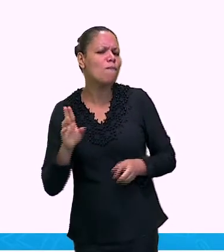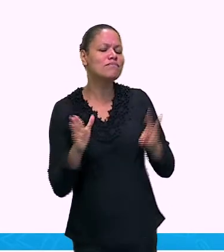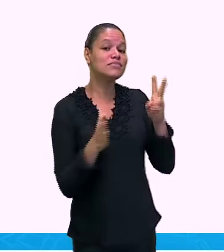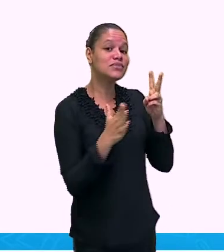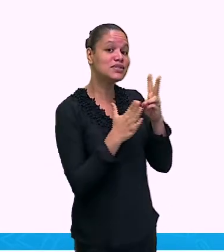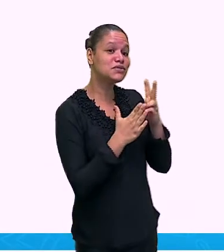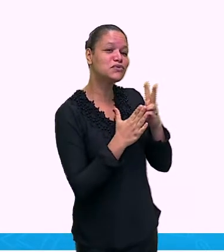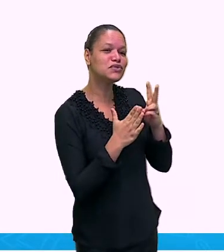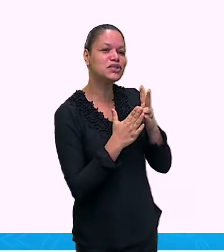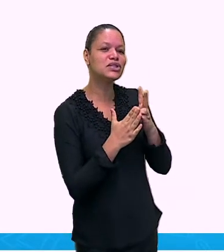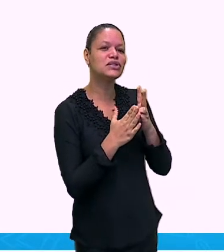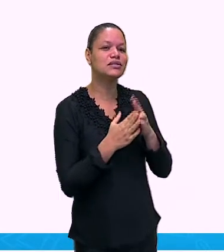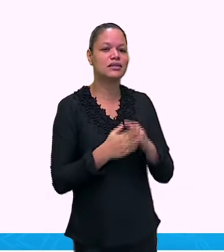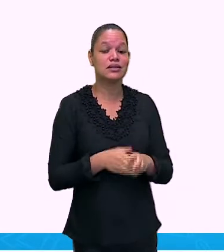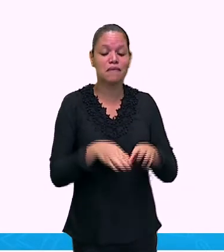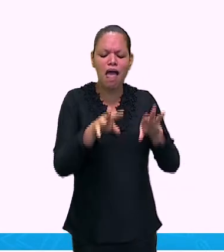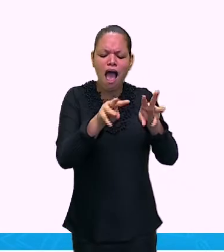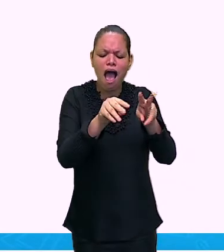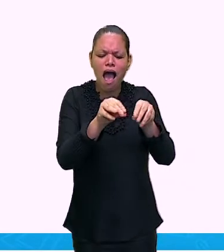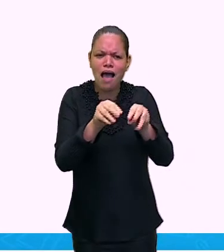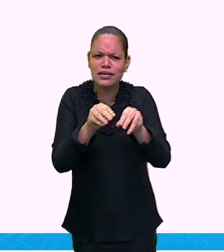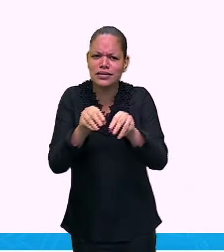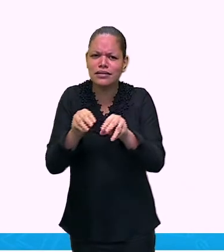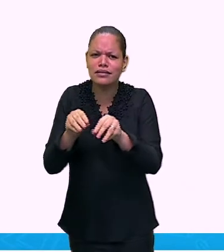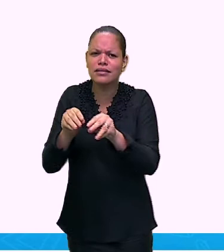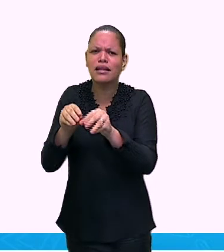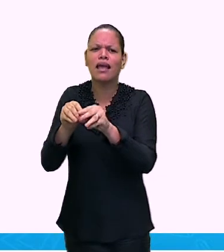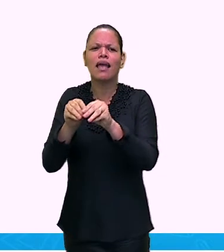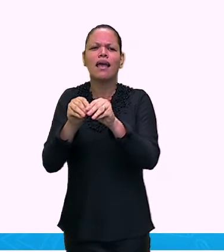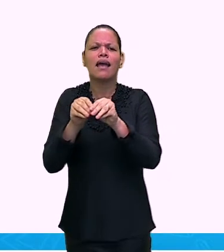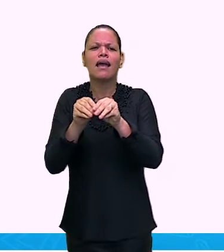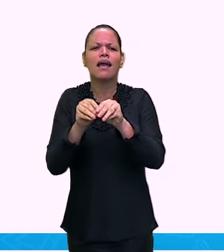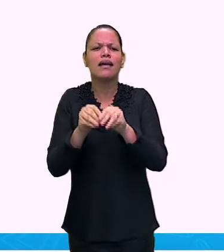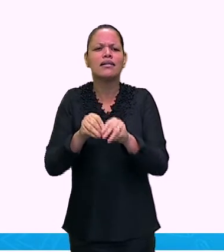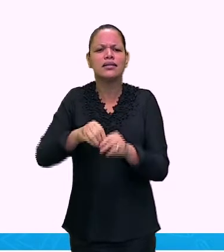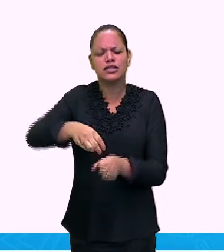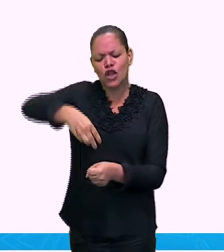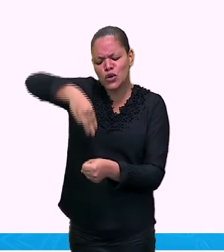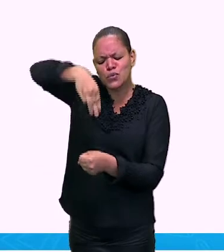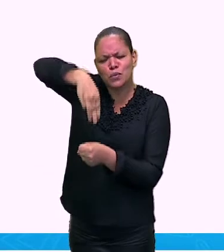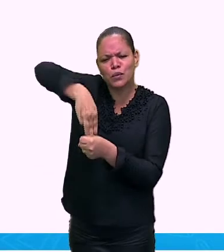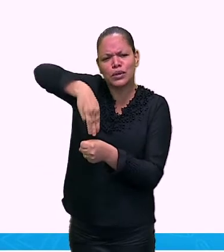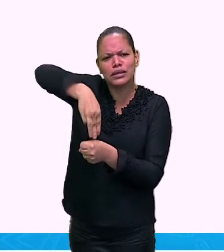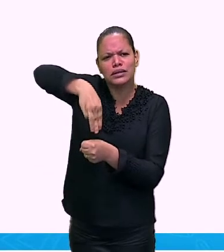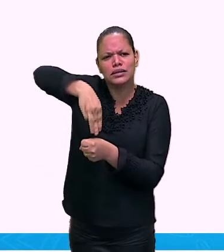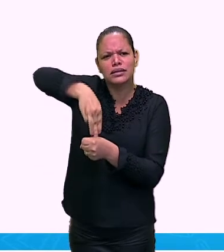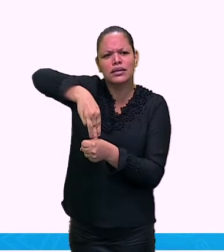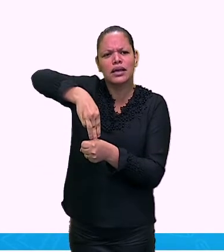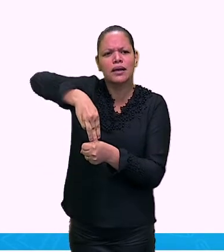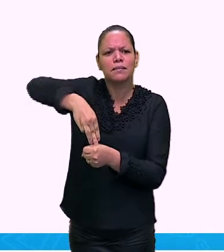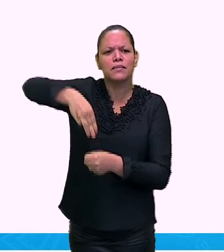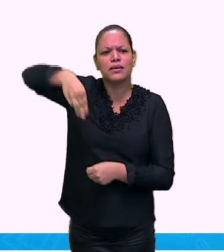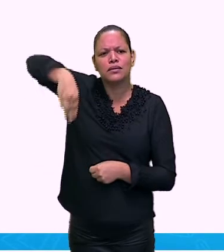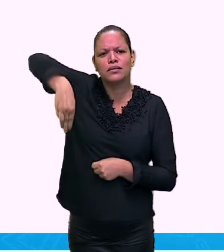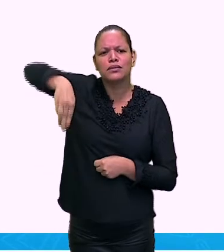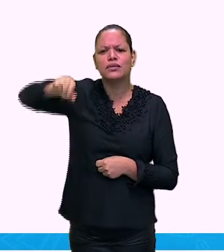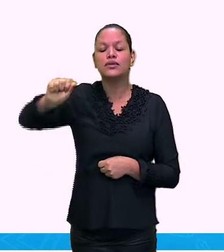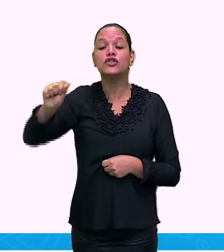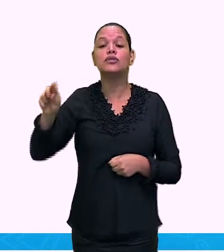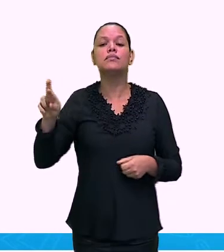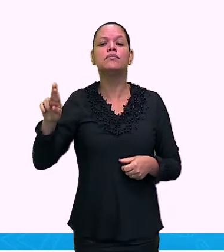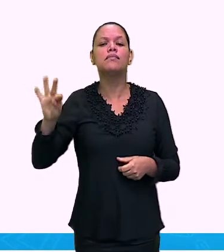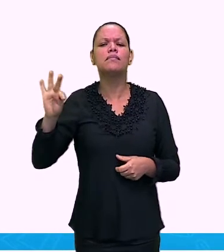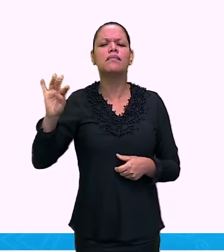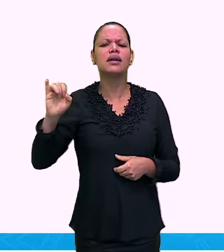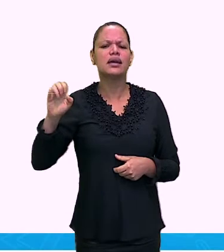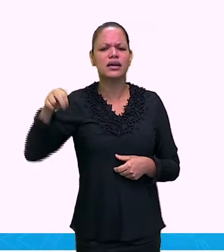conseguir falar. Vamos repetir comigo? Caxi-xó. Suas terras estão no município